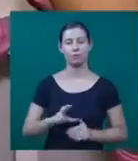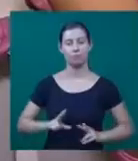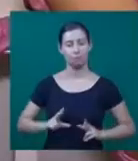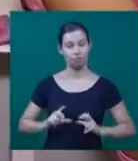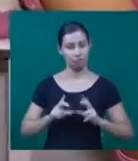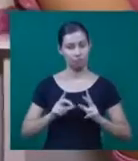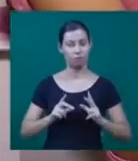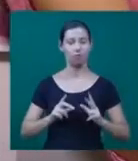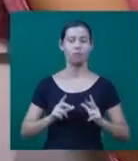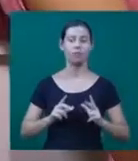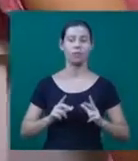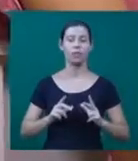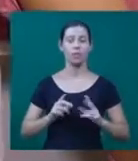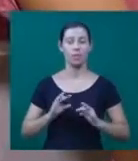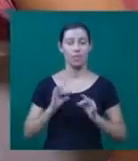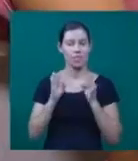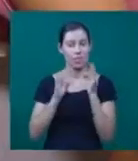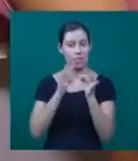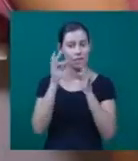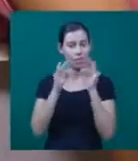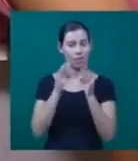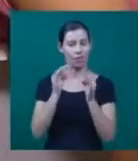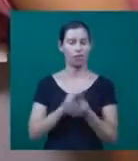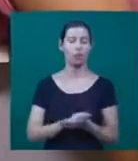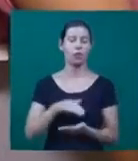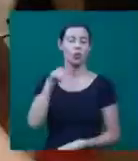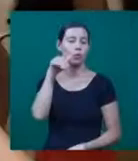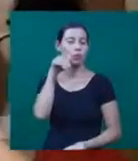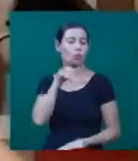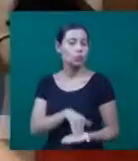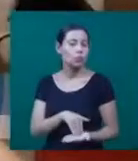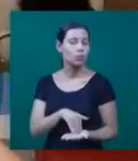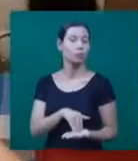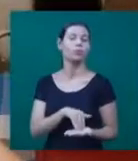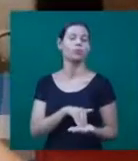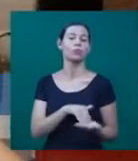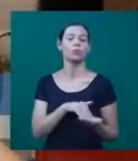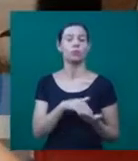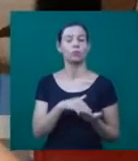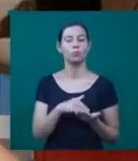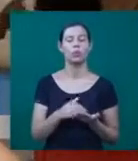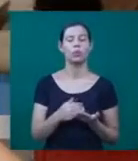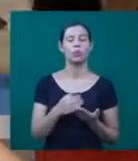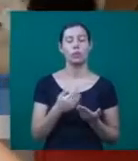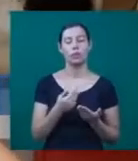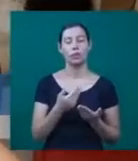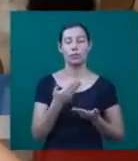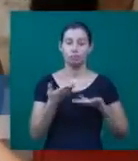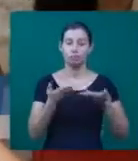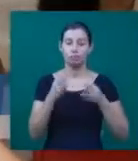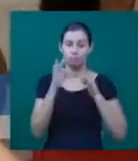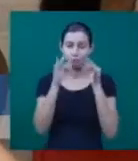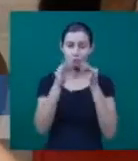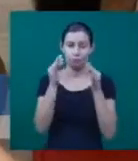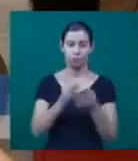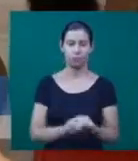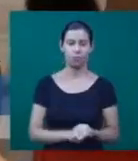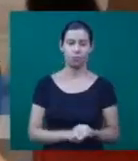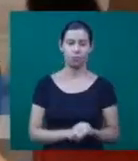câncer. Veio ao hospital para um último procedimento. É traumático até, essa estadia de criança no hospital,